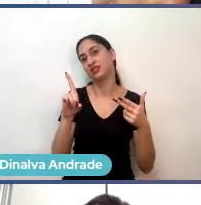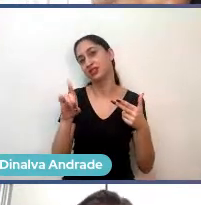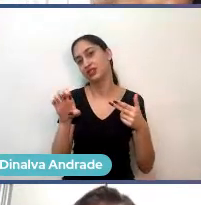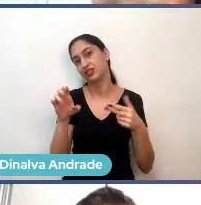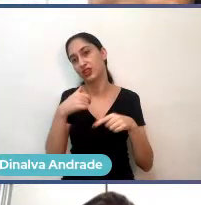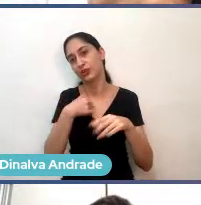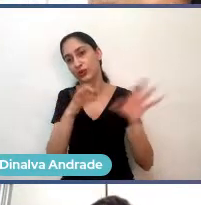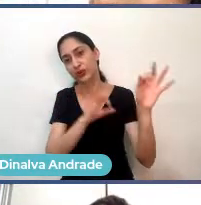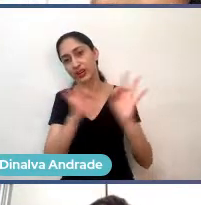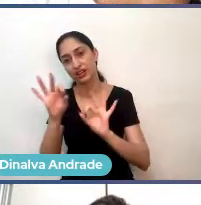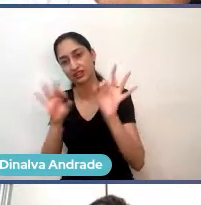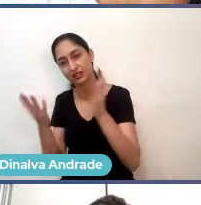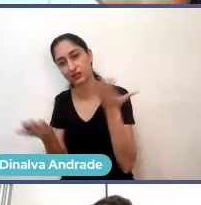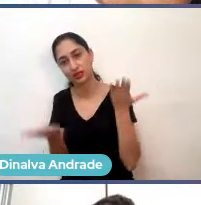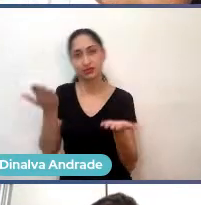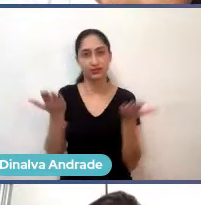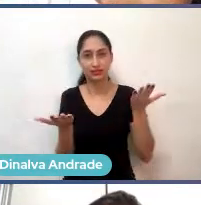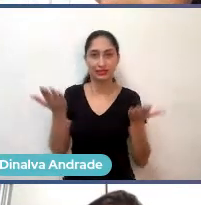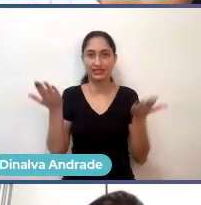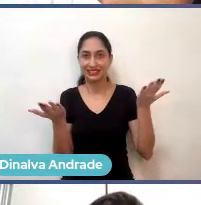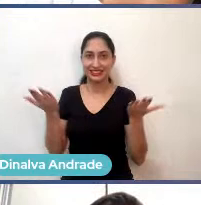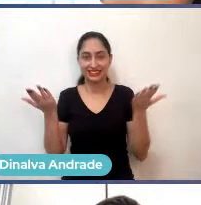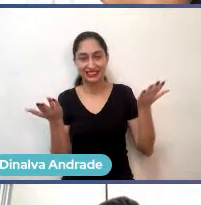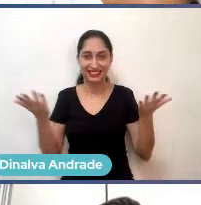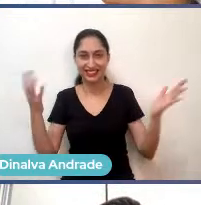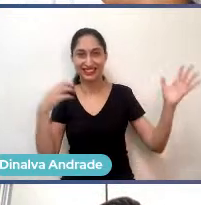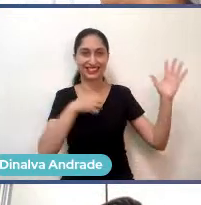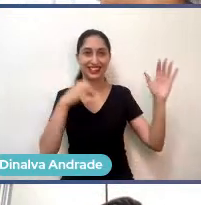desse jeito equilibrando os pratos do jeito que está.